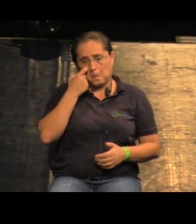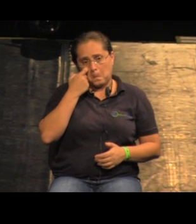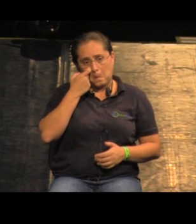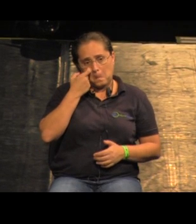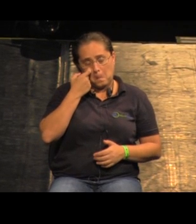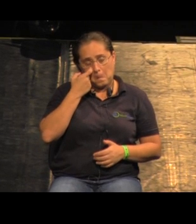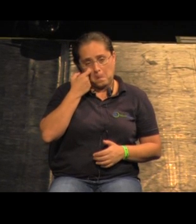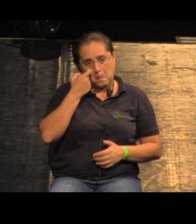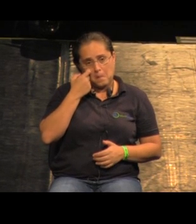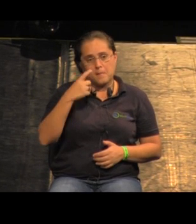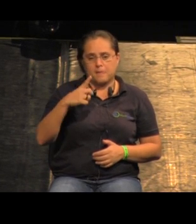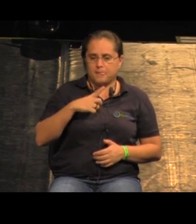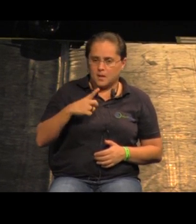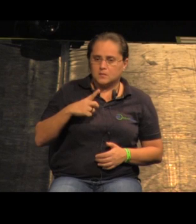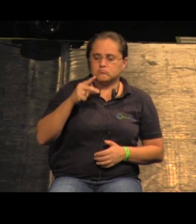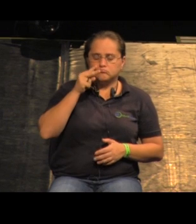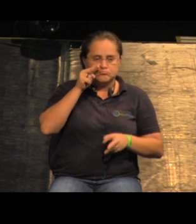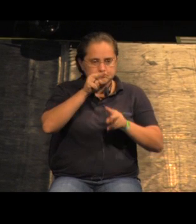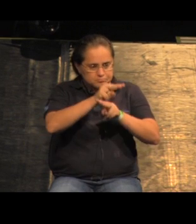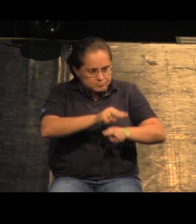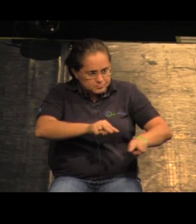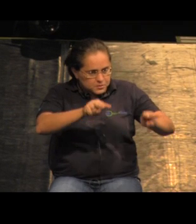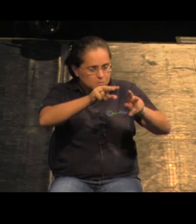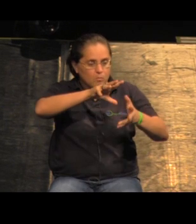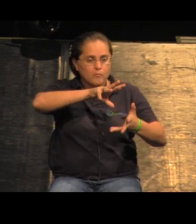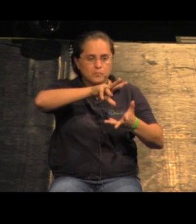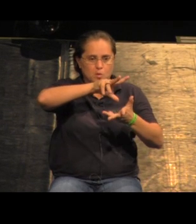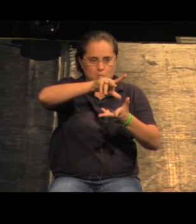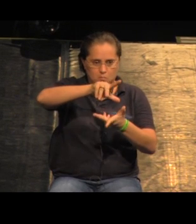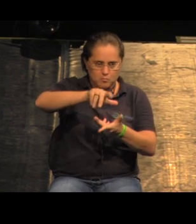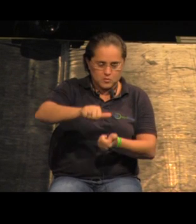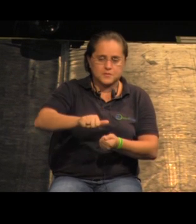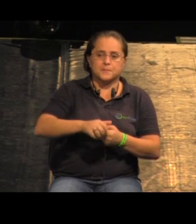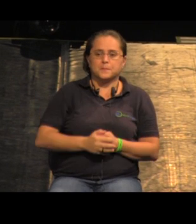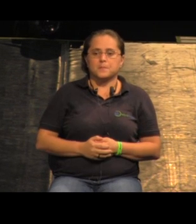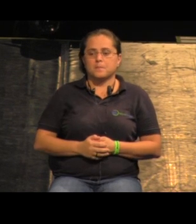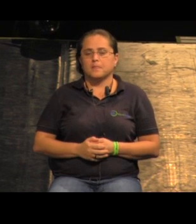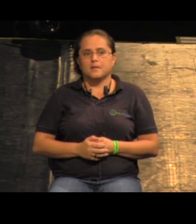Galápagos é, ela tem uma grande visibilidade mundial, é patrimônio mundial tombado